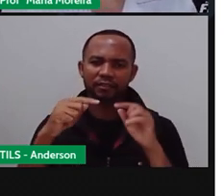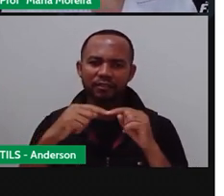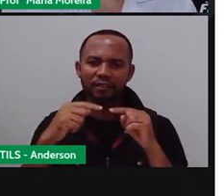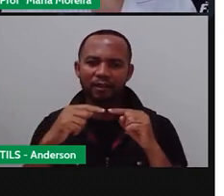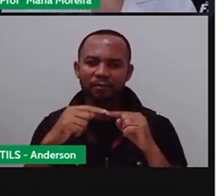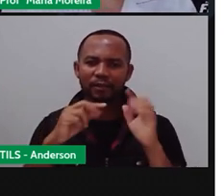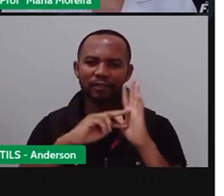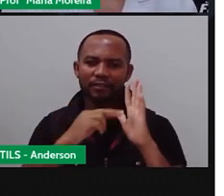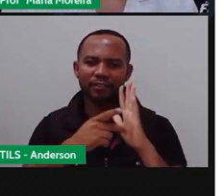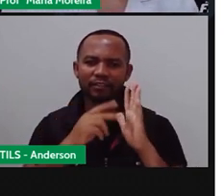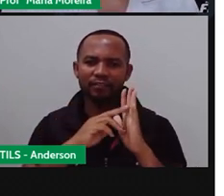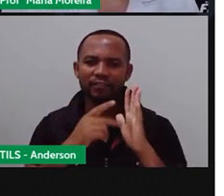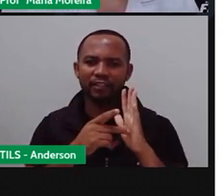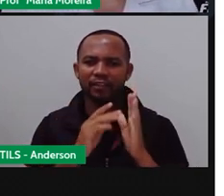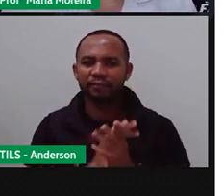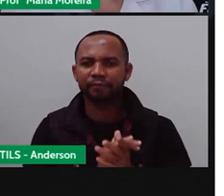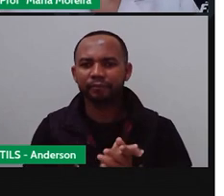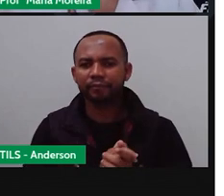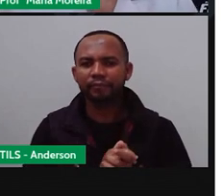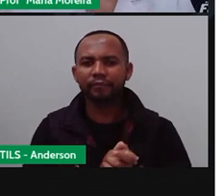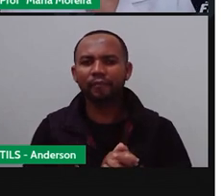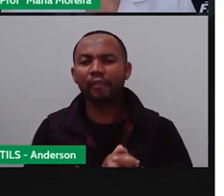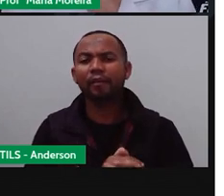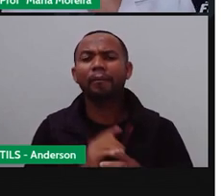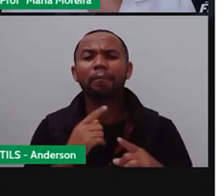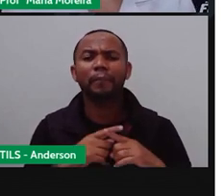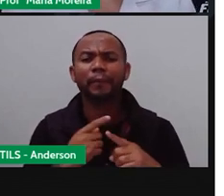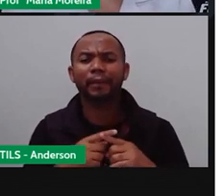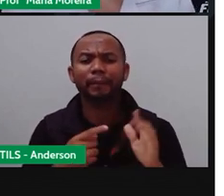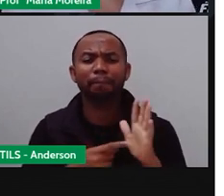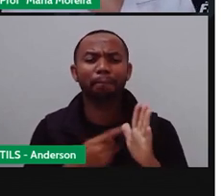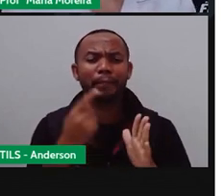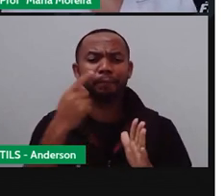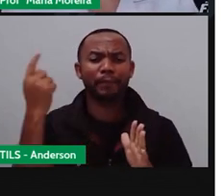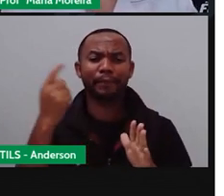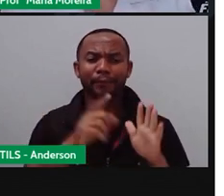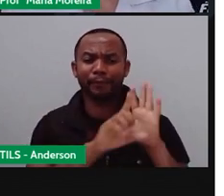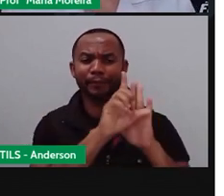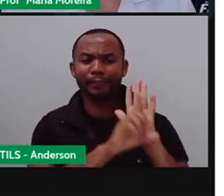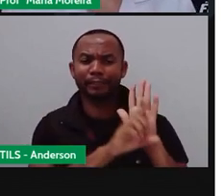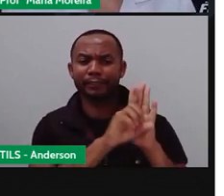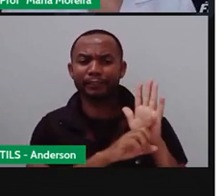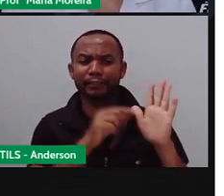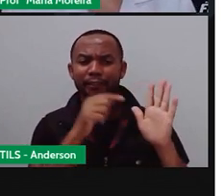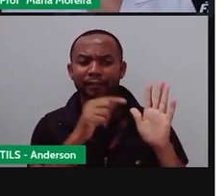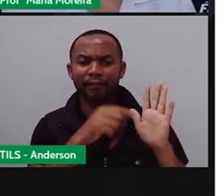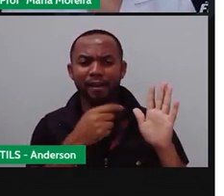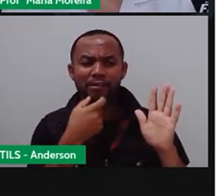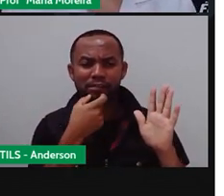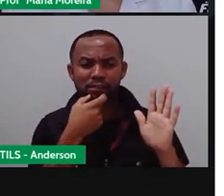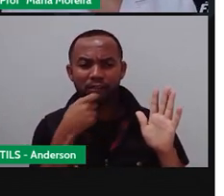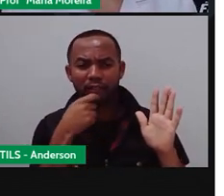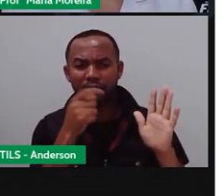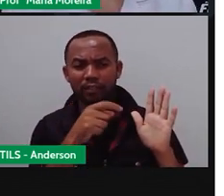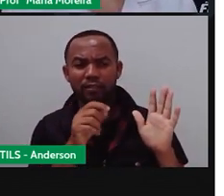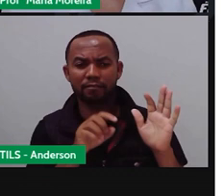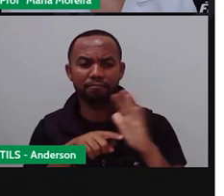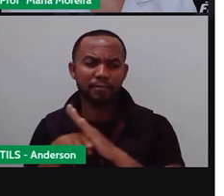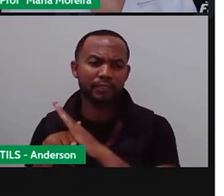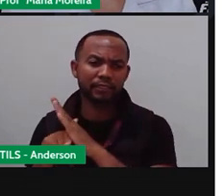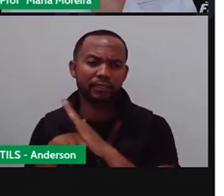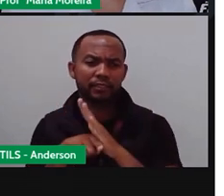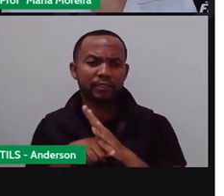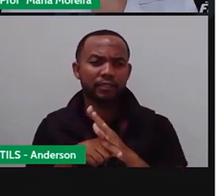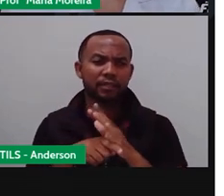razões básicas, né? Primeiro, porque a lista, ela é feita em inglês, o site, ele tá em inglês, tá? E é uma